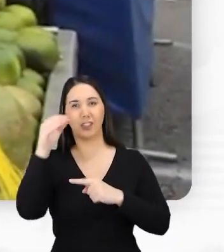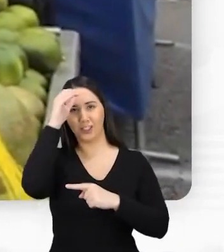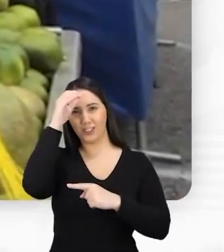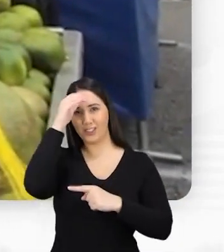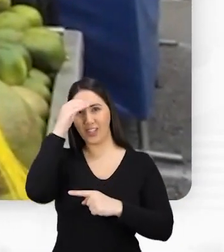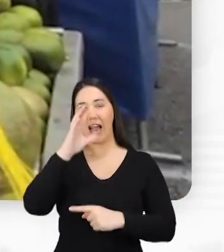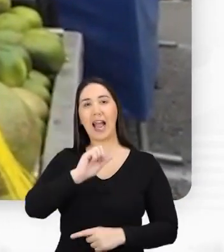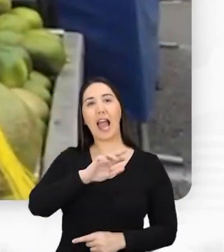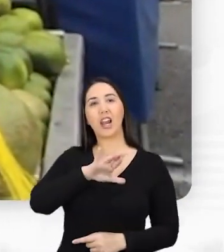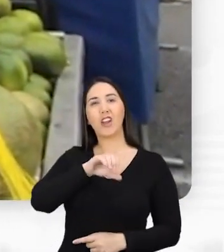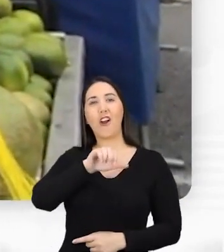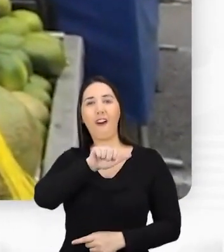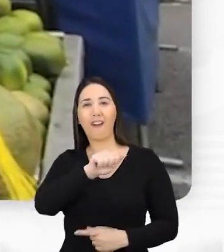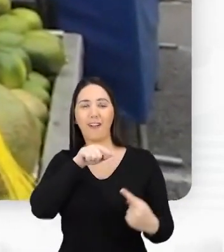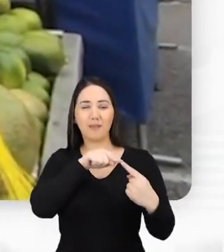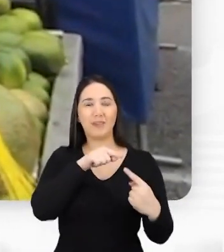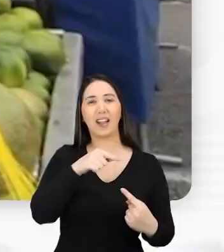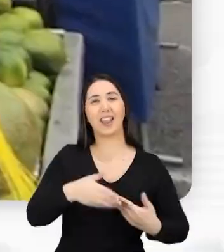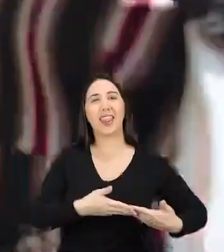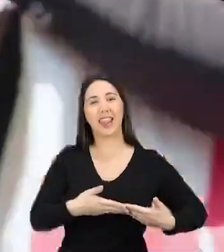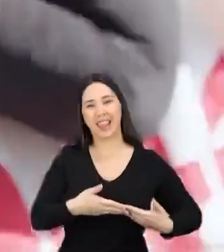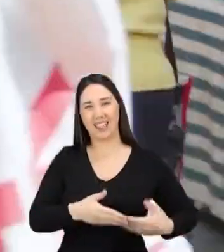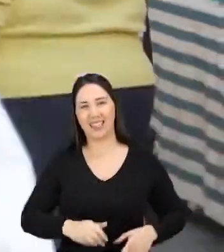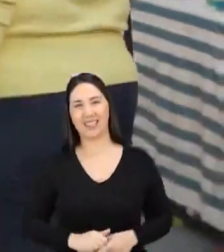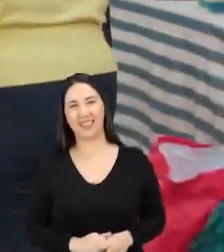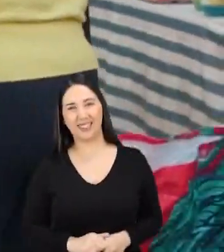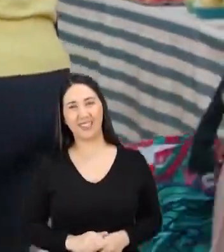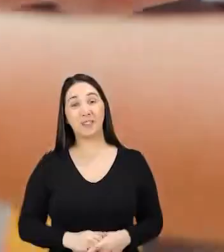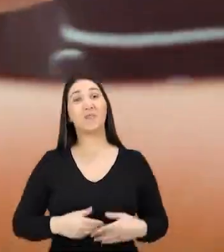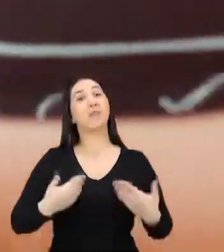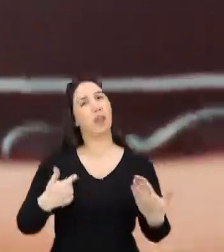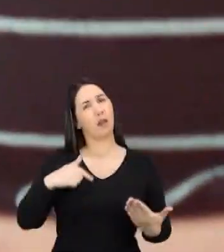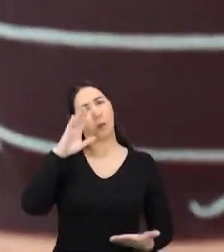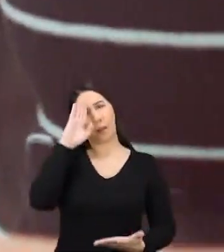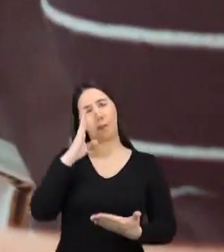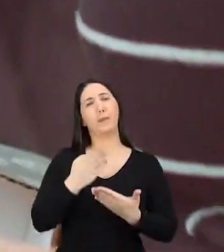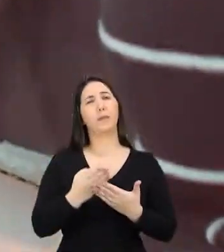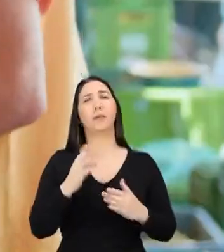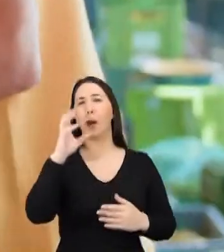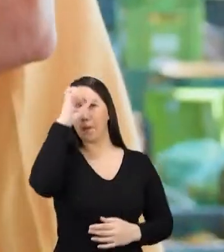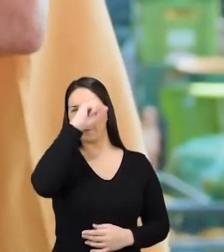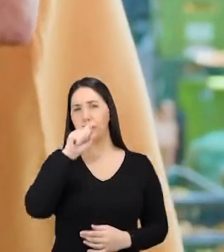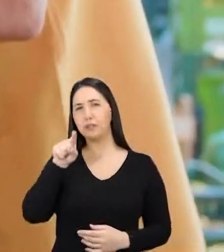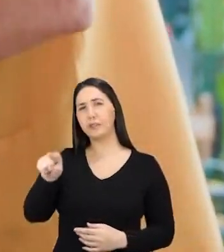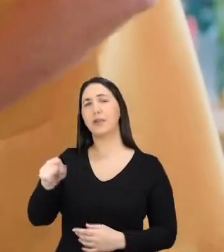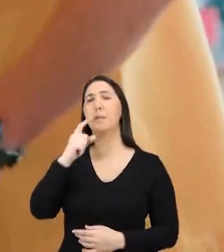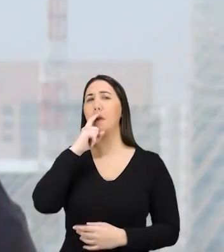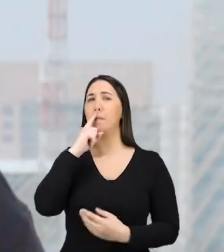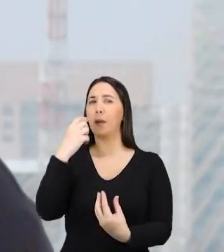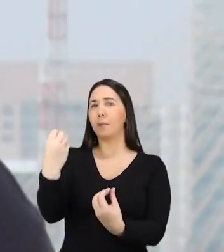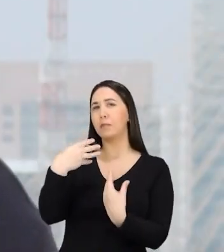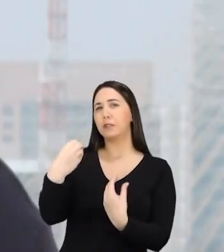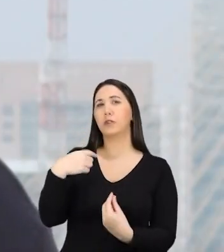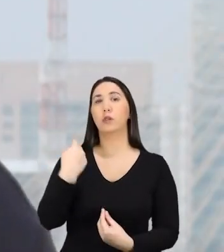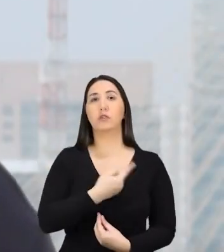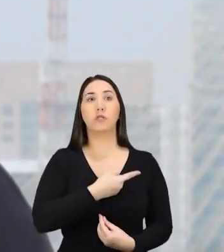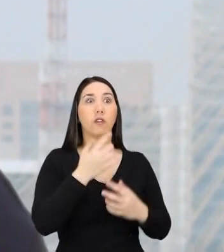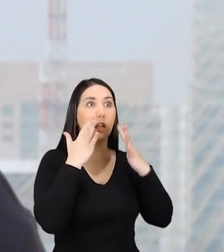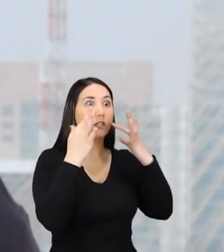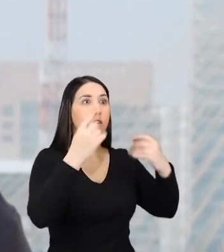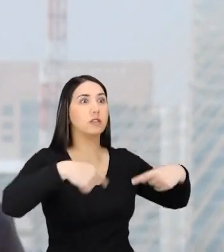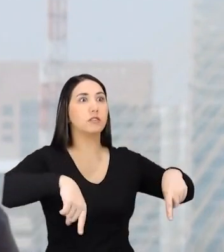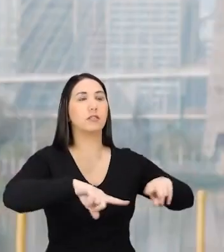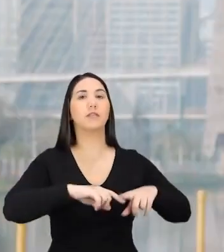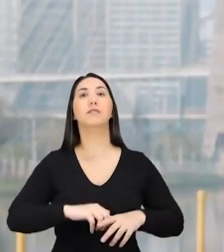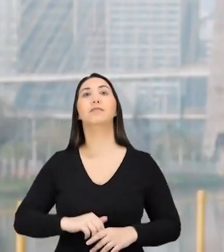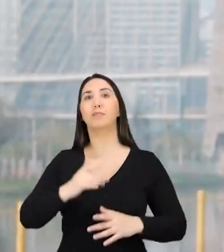carioquinha pro nenê. Aprendi com ele que é preciso escutar as pessoas e atender bem. Eu levei isso pra vida